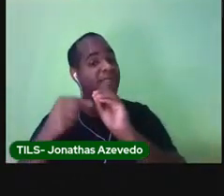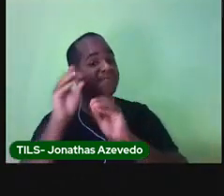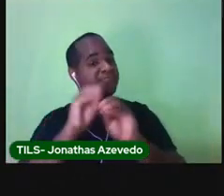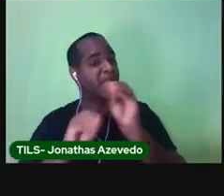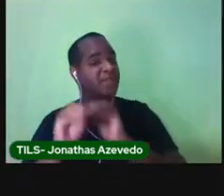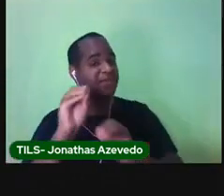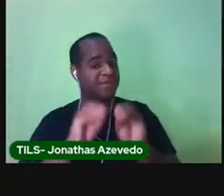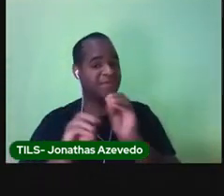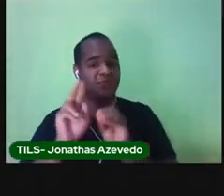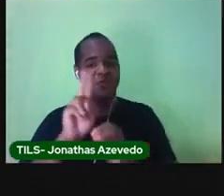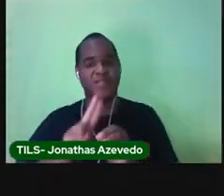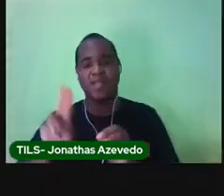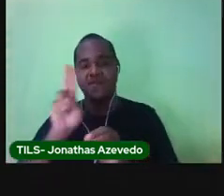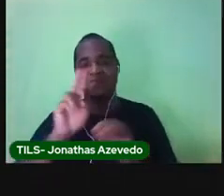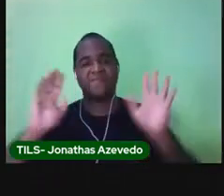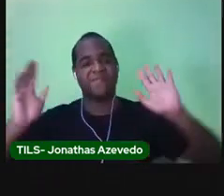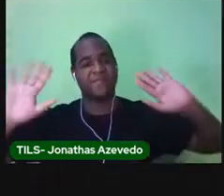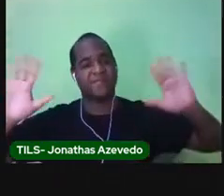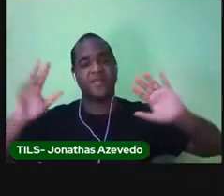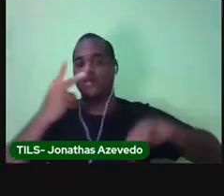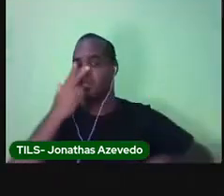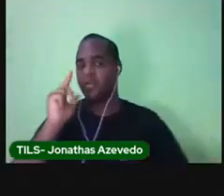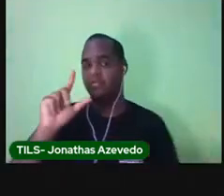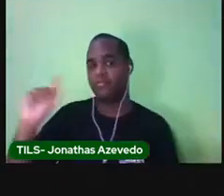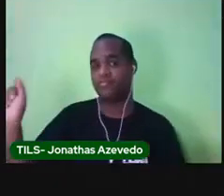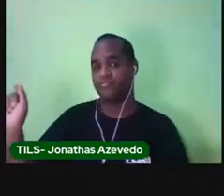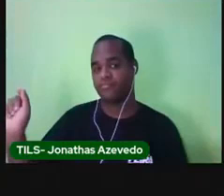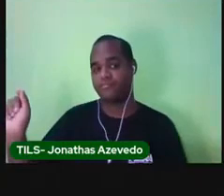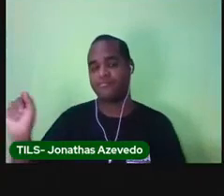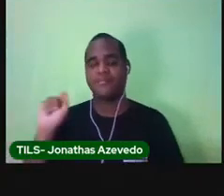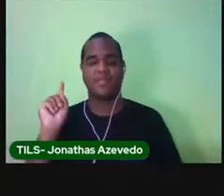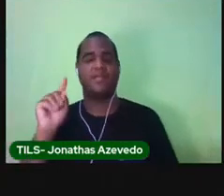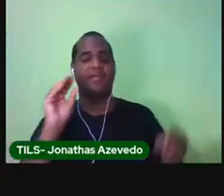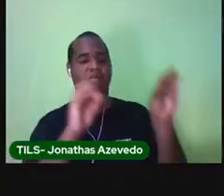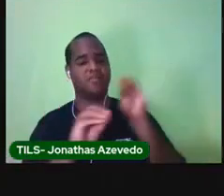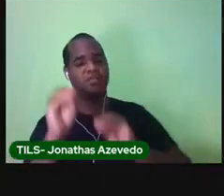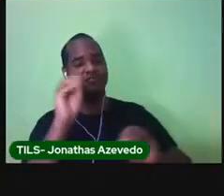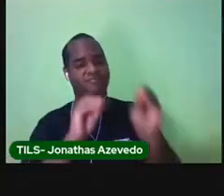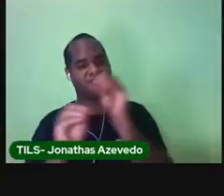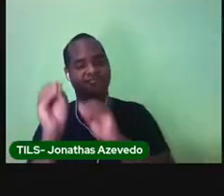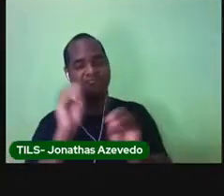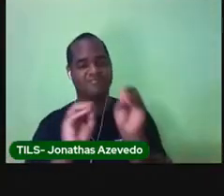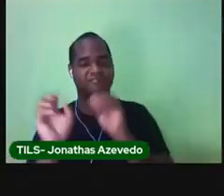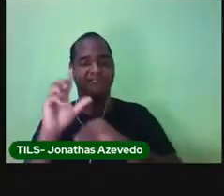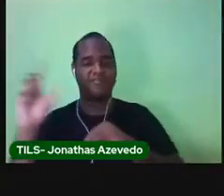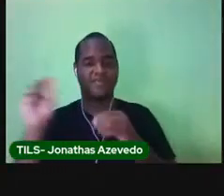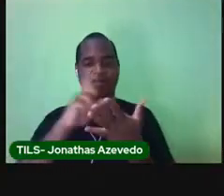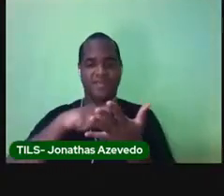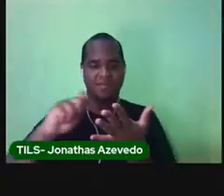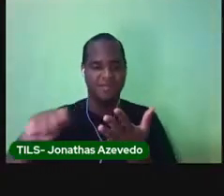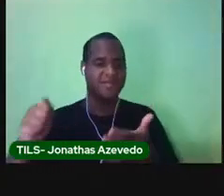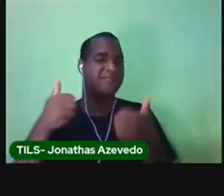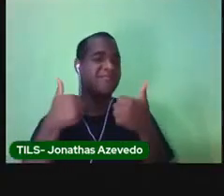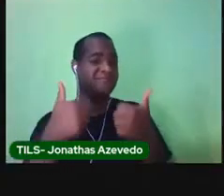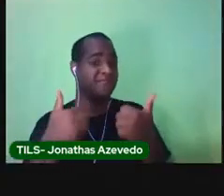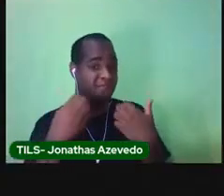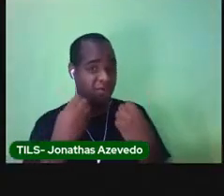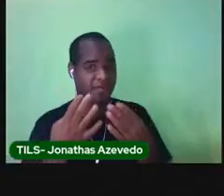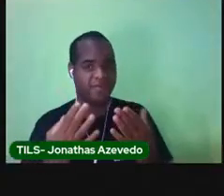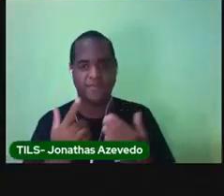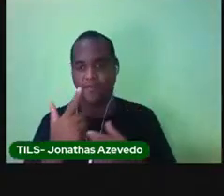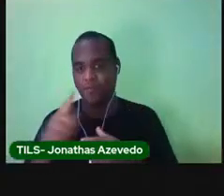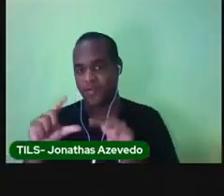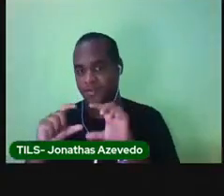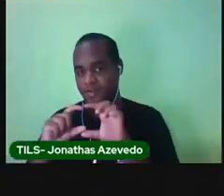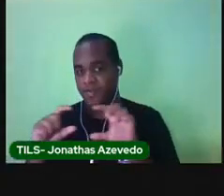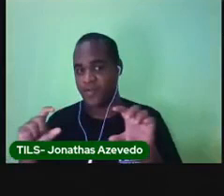Beijos foi a despedida do bilhete que Margarete escreveu para a Bete. E embaixo está